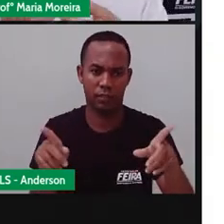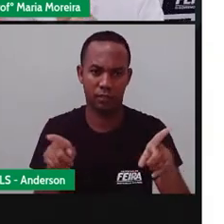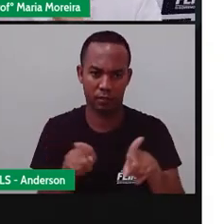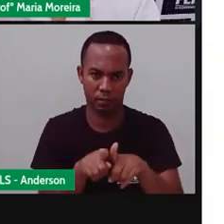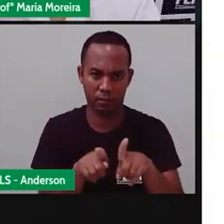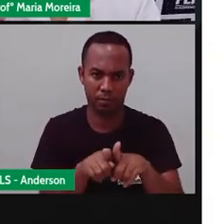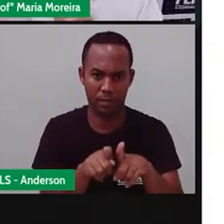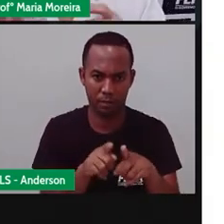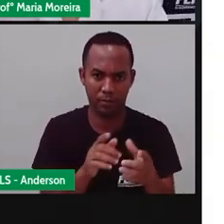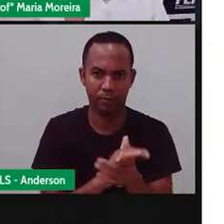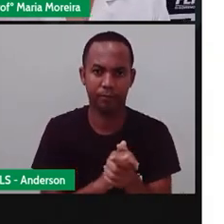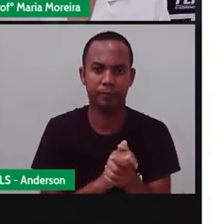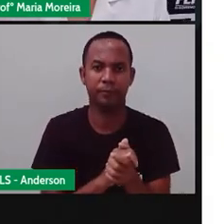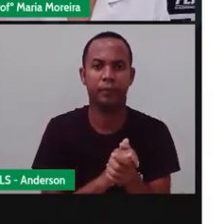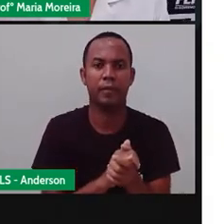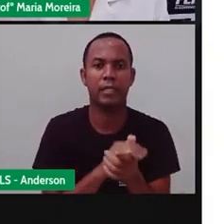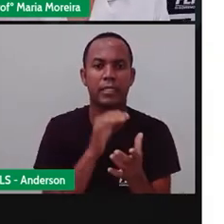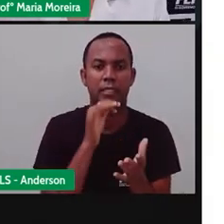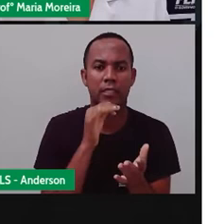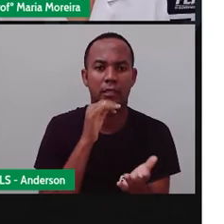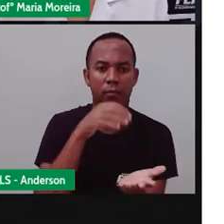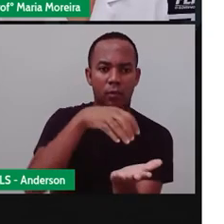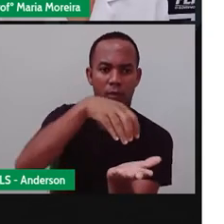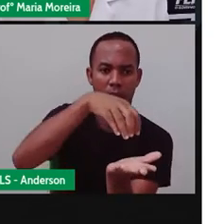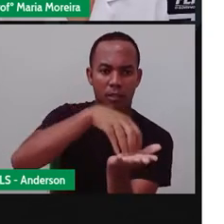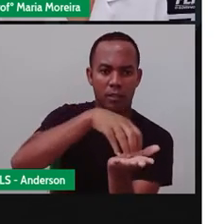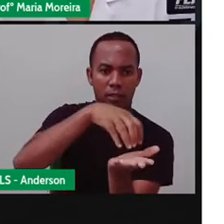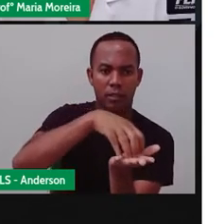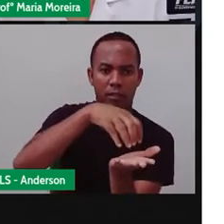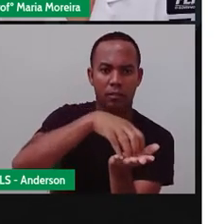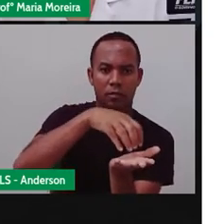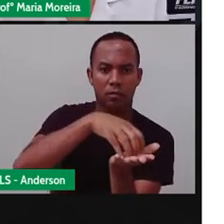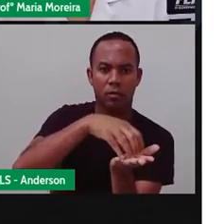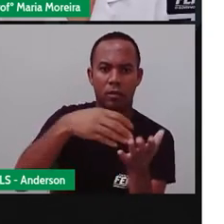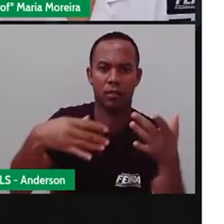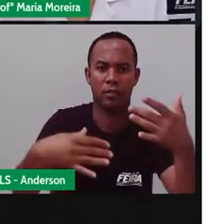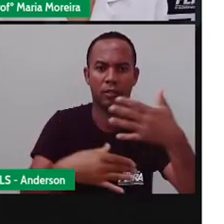regiões que estão no centro da cidade, elas tendem ao quê?